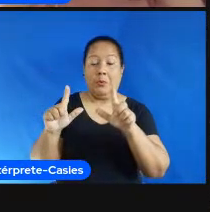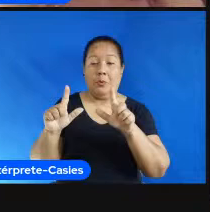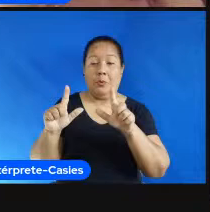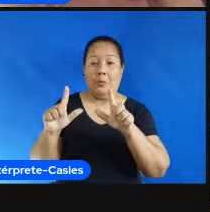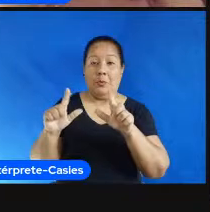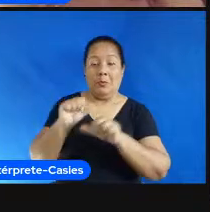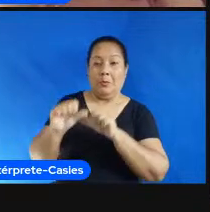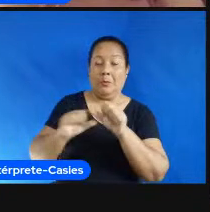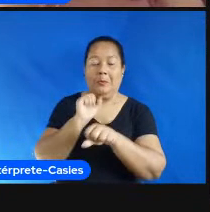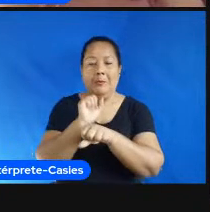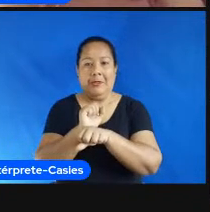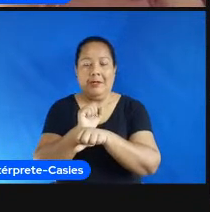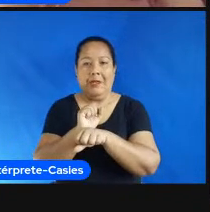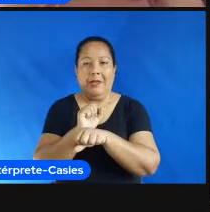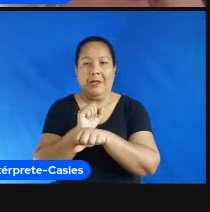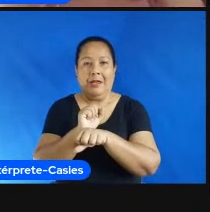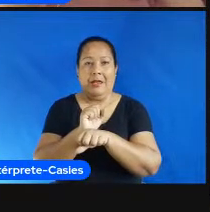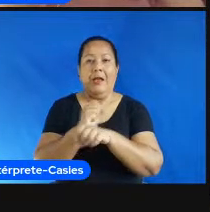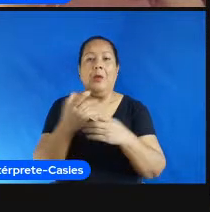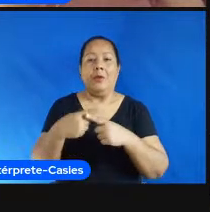pela oportunidade aqui de